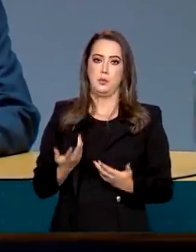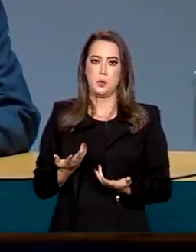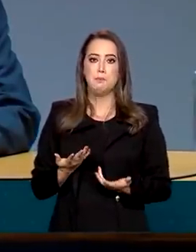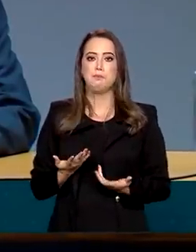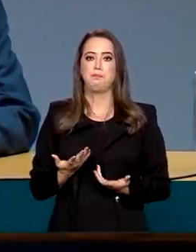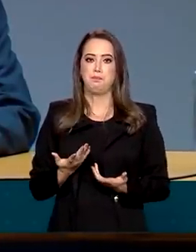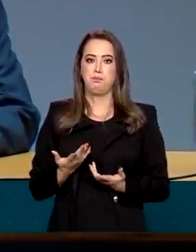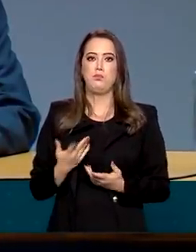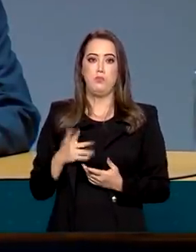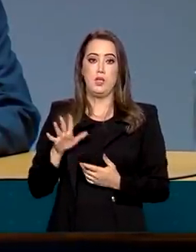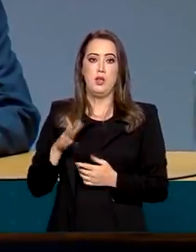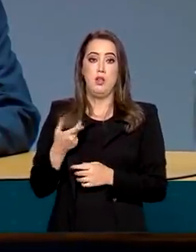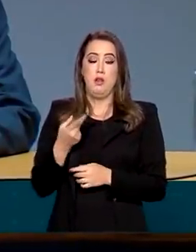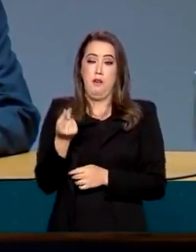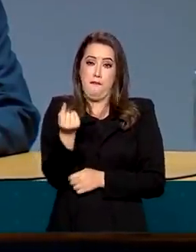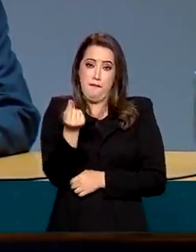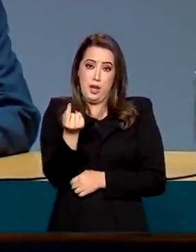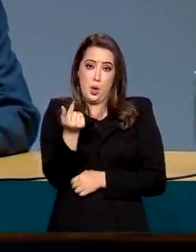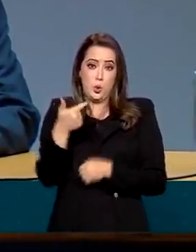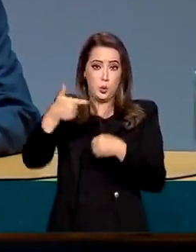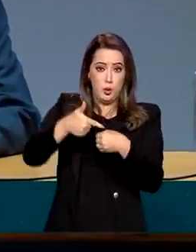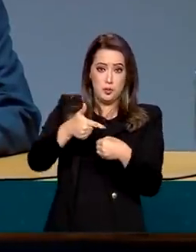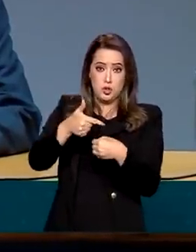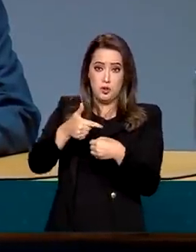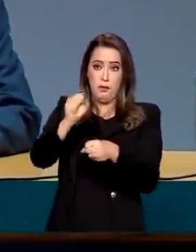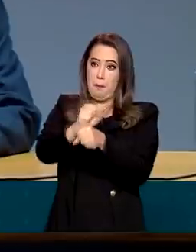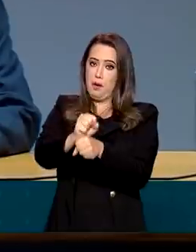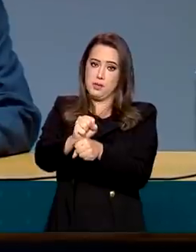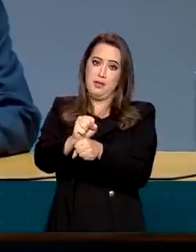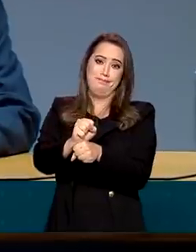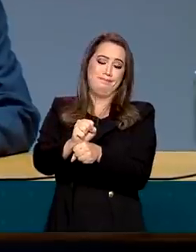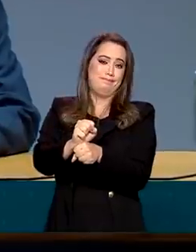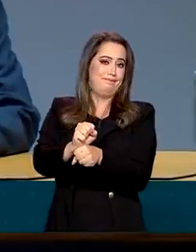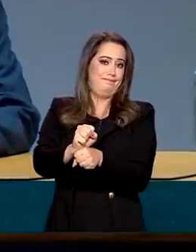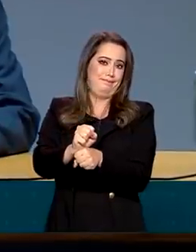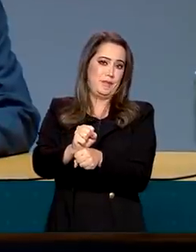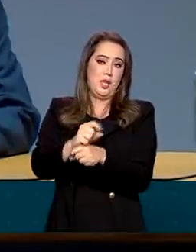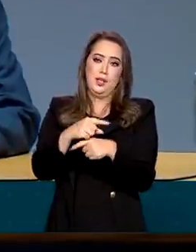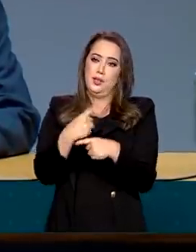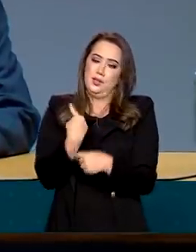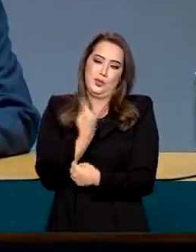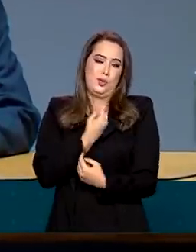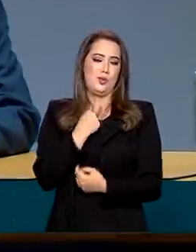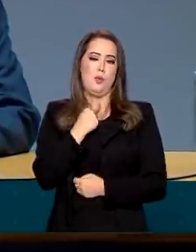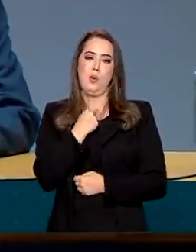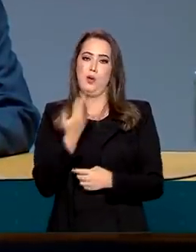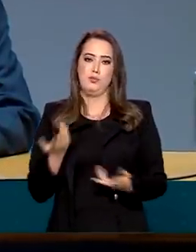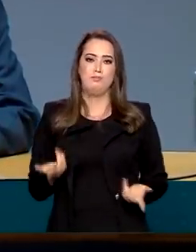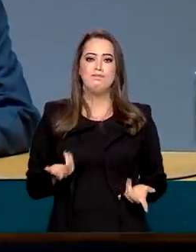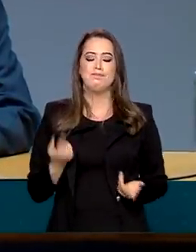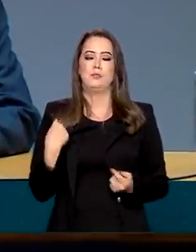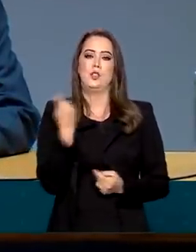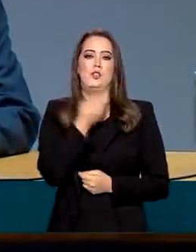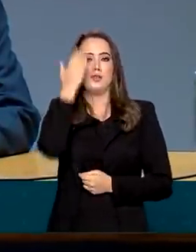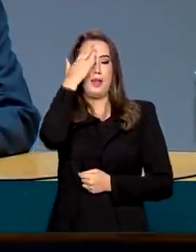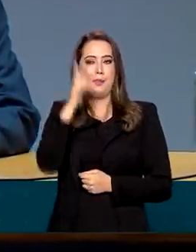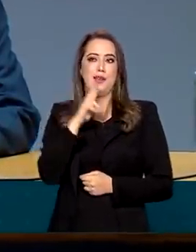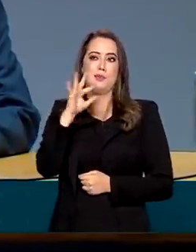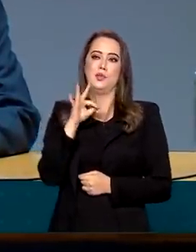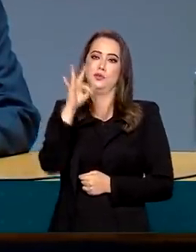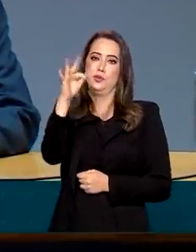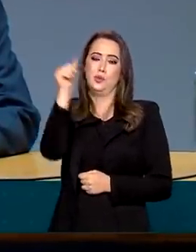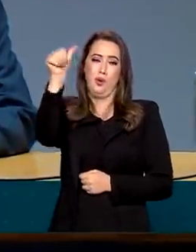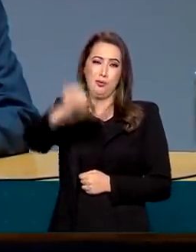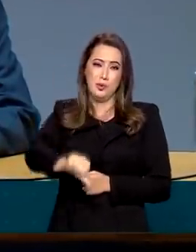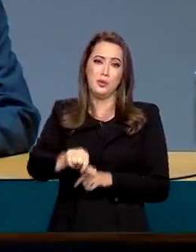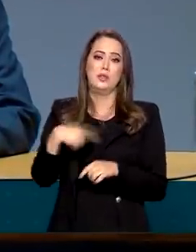o congelamento de preço. Isso nós sabemos que as consequências são piores do que o aumento em si. Sabemos que